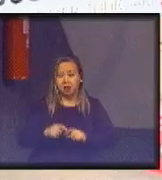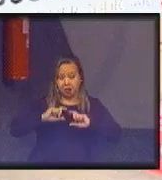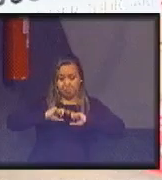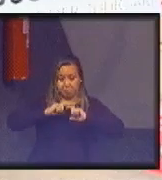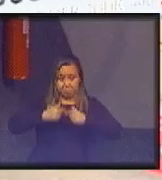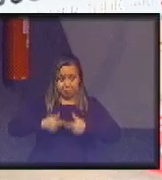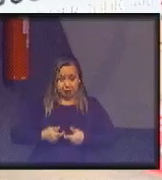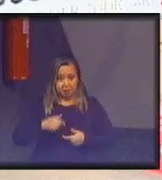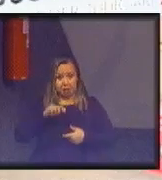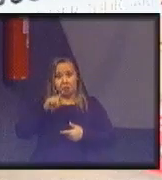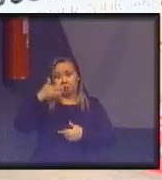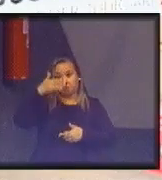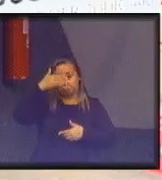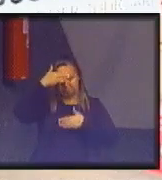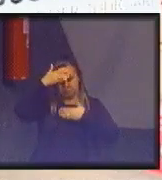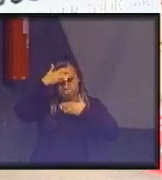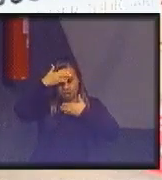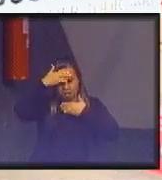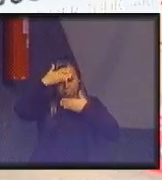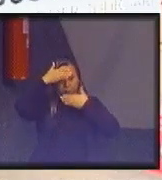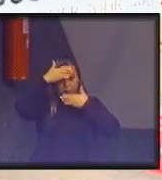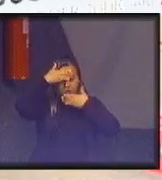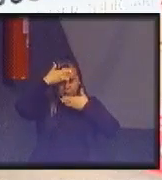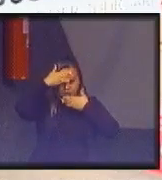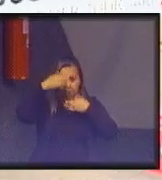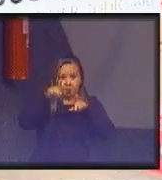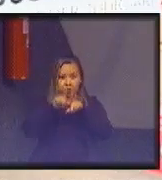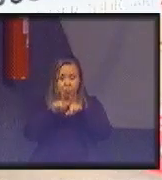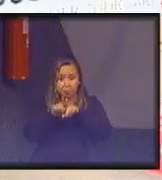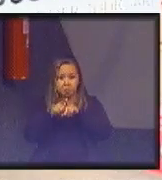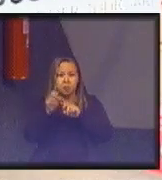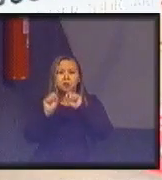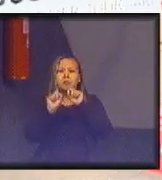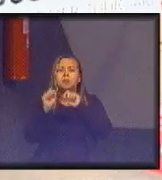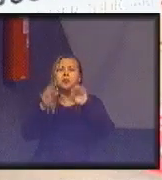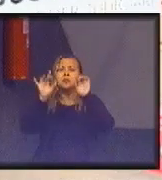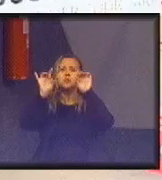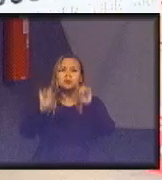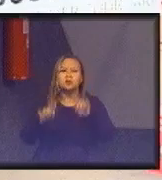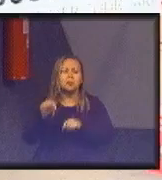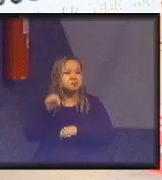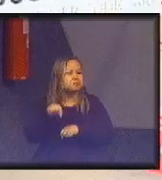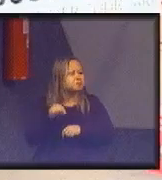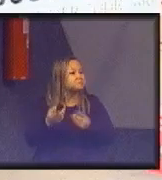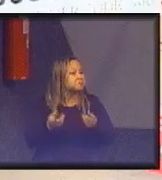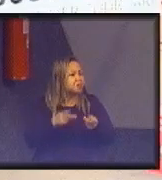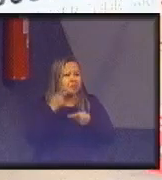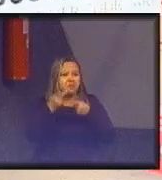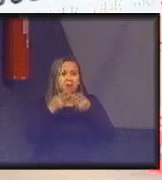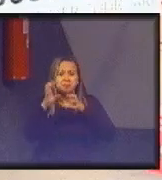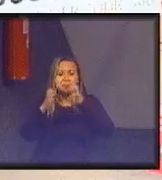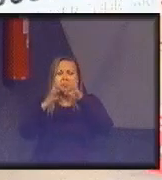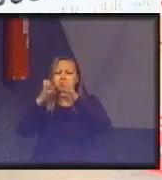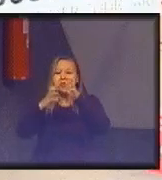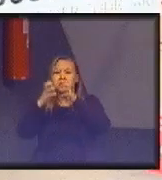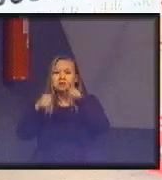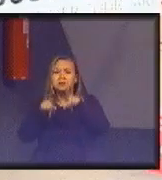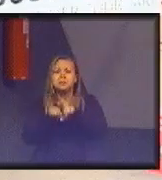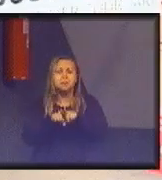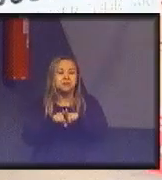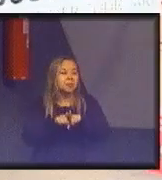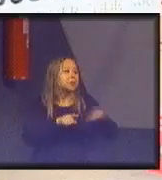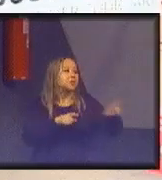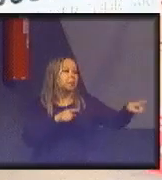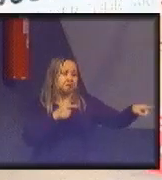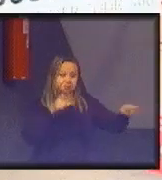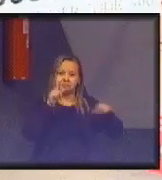Líbano, Síria e assim por diante. Alguém sabe o que tem de especial nas colinas de Golã para os caras brigarem tanto? Água.